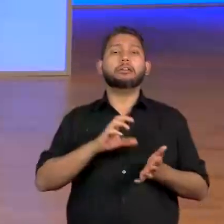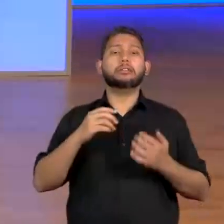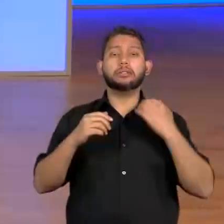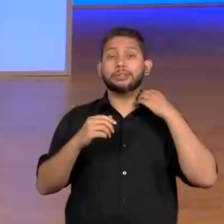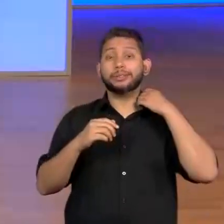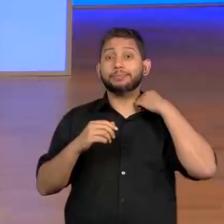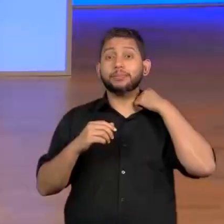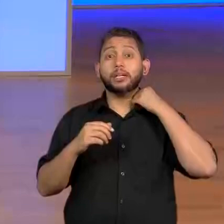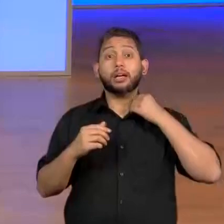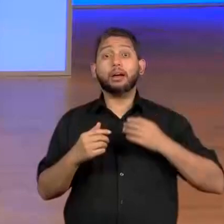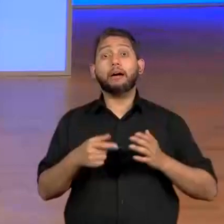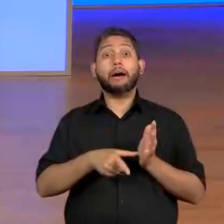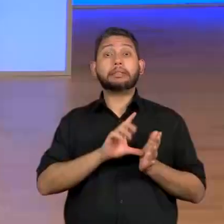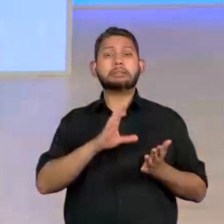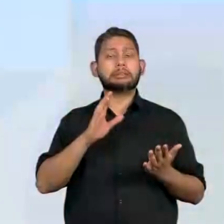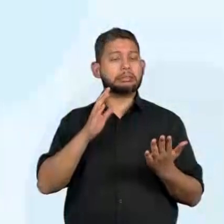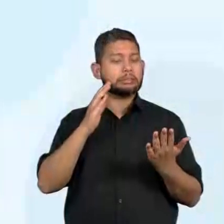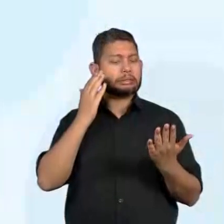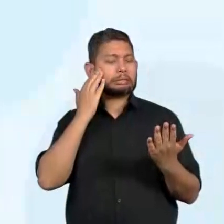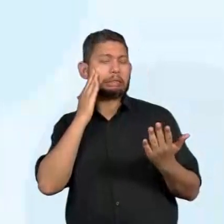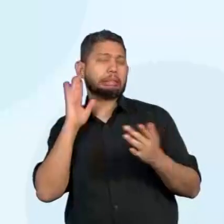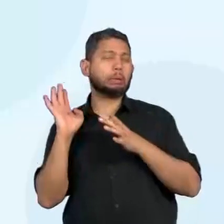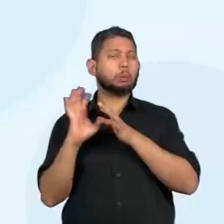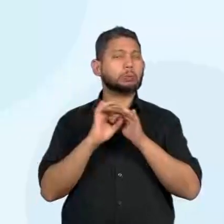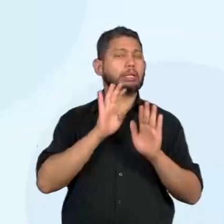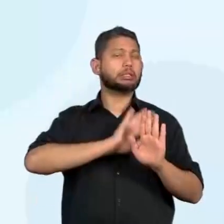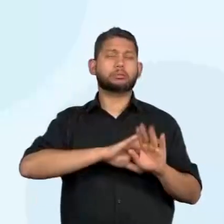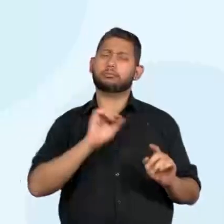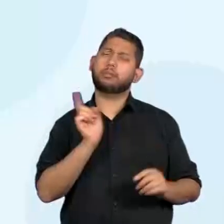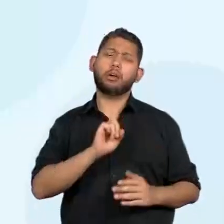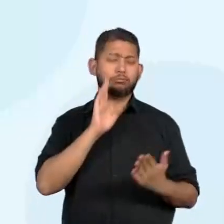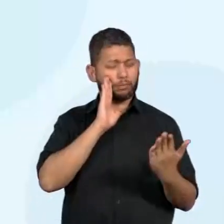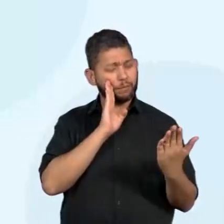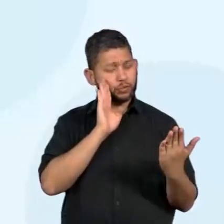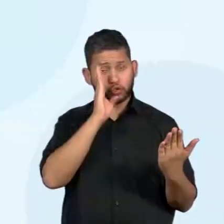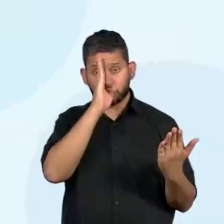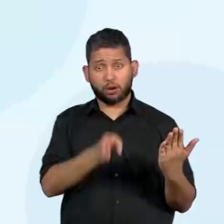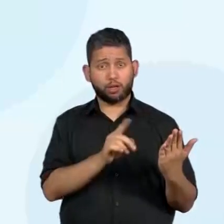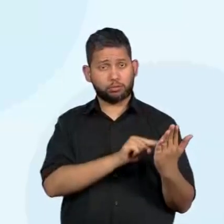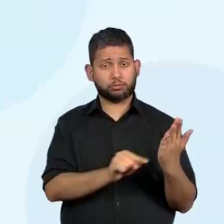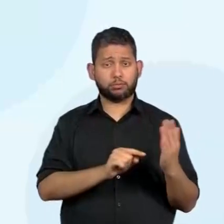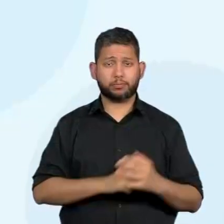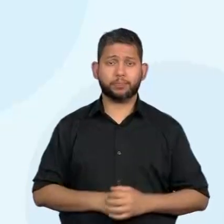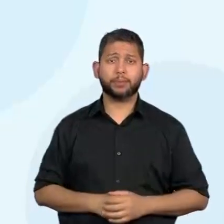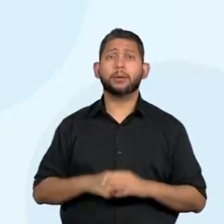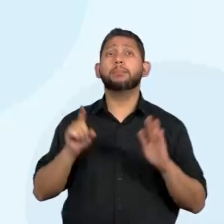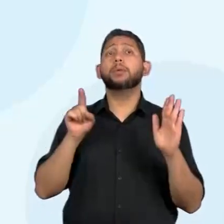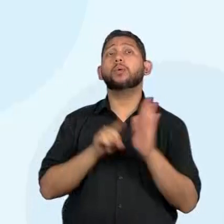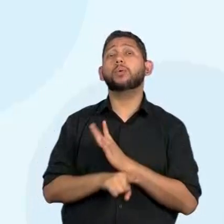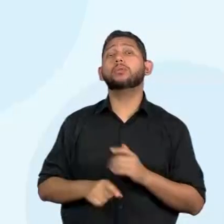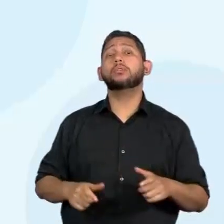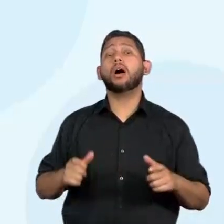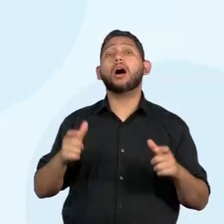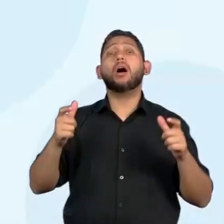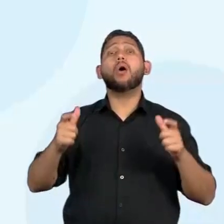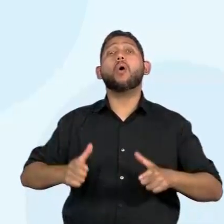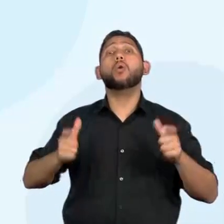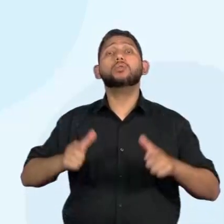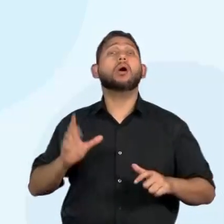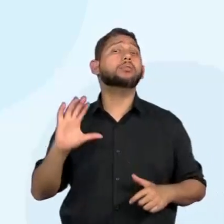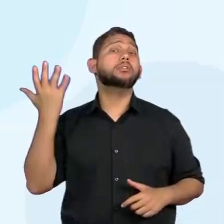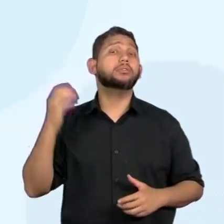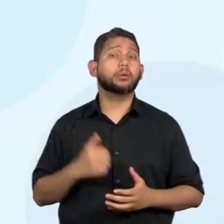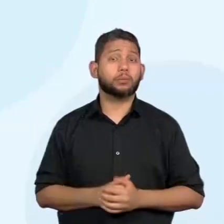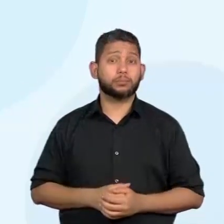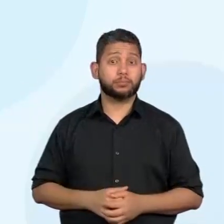isso mesmo, professora. Então, vamos para a número três. Vamos lá. Quando e onde foi o ocorrido? Alternativa A, no